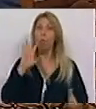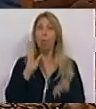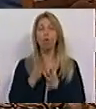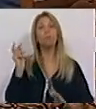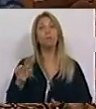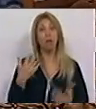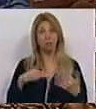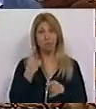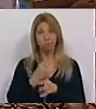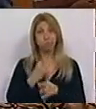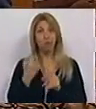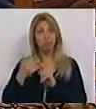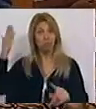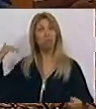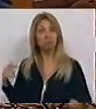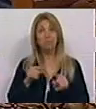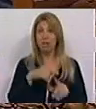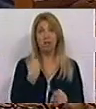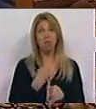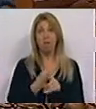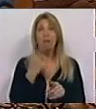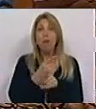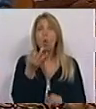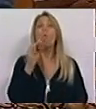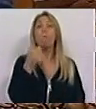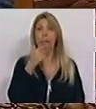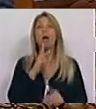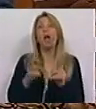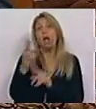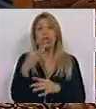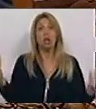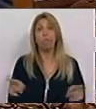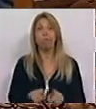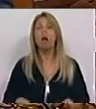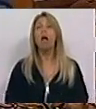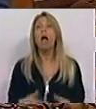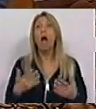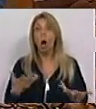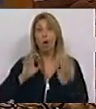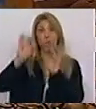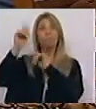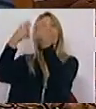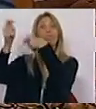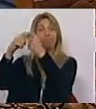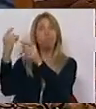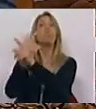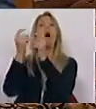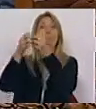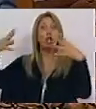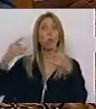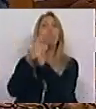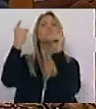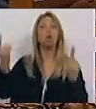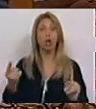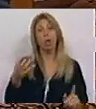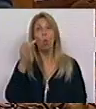de trás, mesmo quando também o PIB crescia. Agora o peso das exportações aumentou, também porque o PIB caiu, não porque tenha